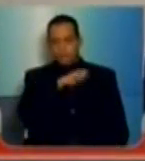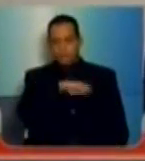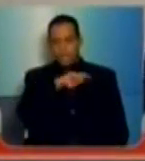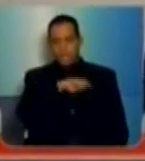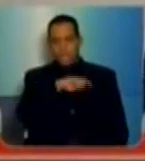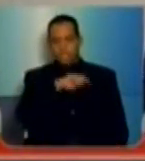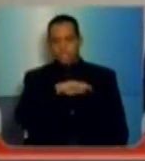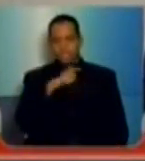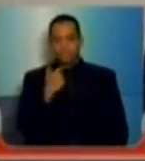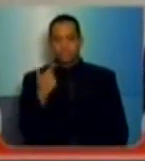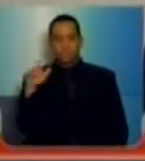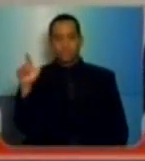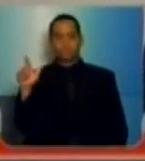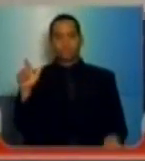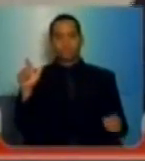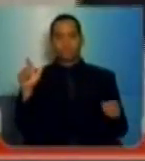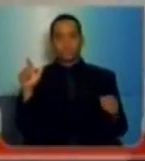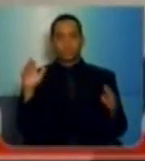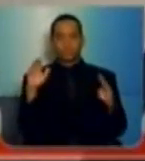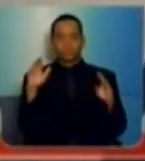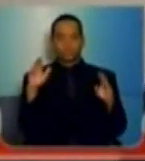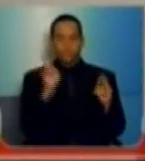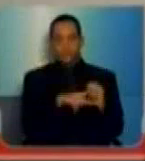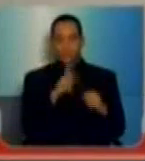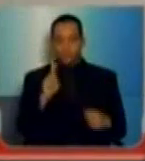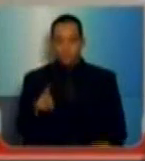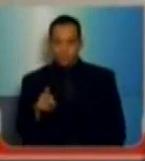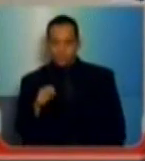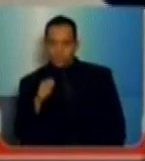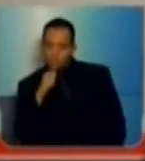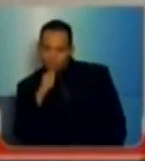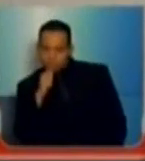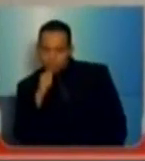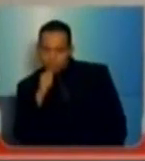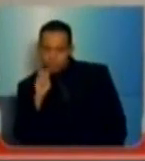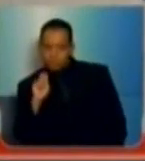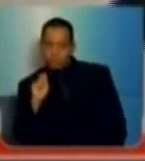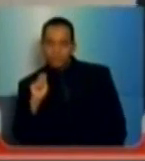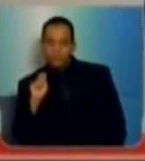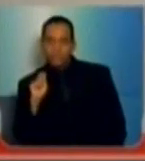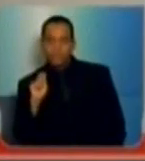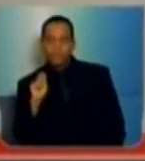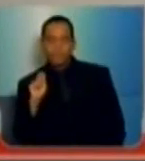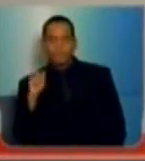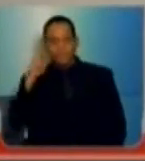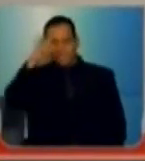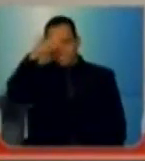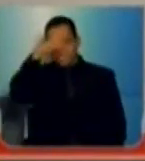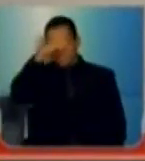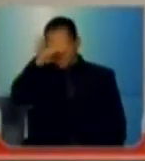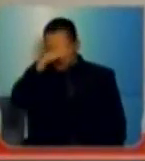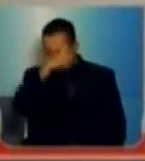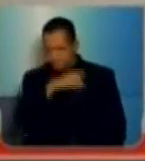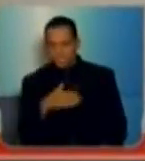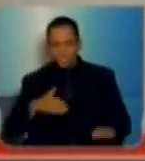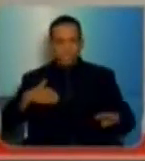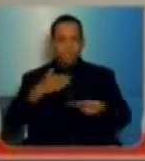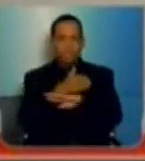rede municipal. Na verdade, dificultando o acesso dos professores a duas referências que foram